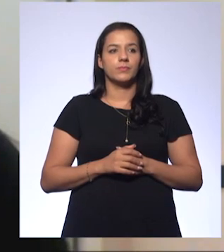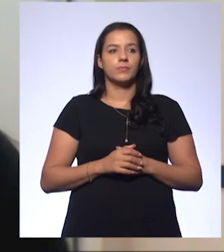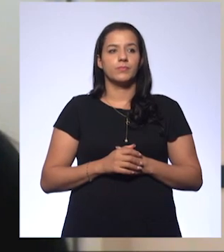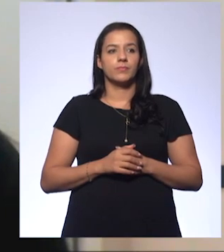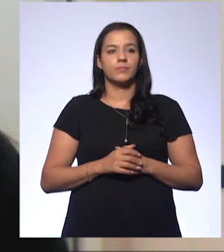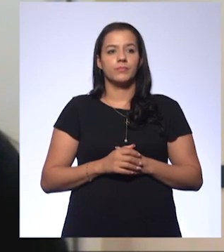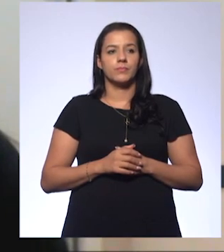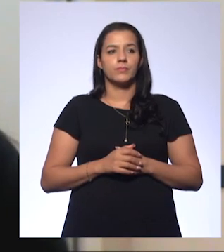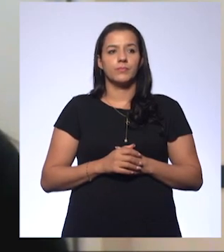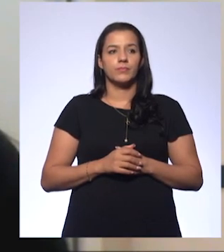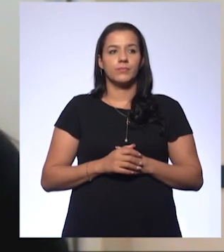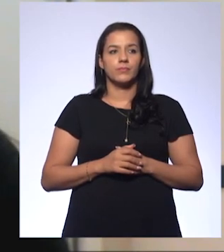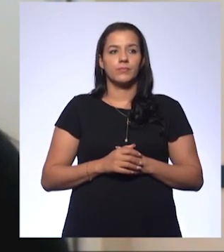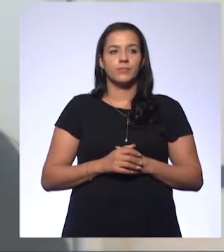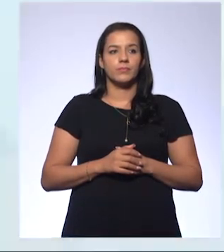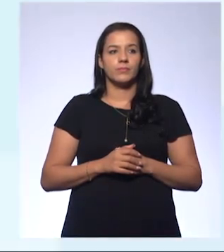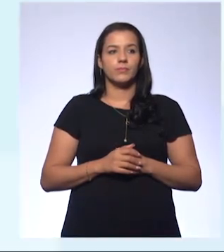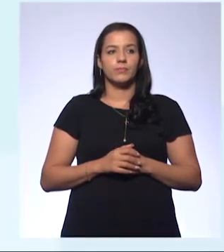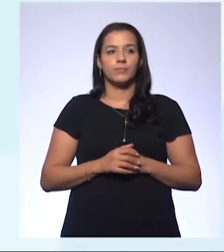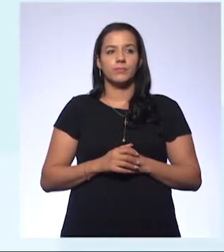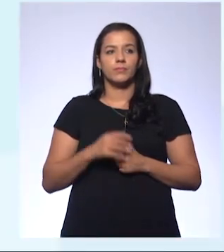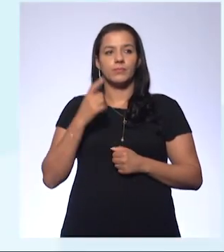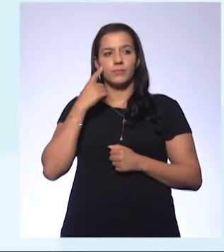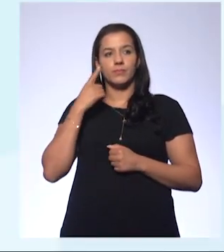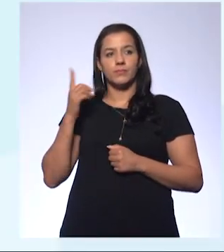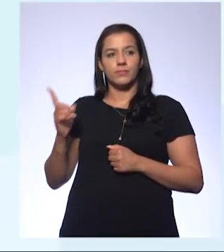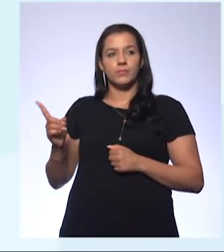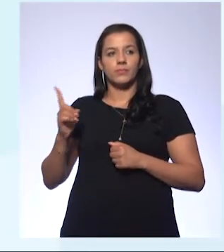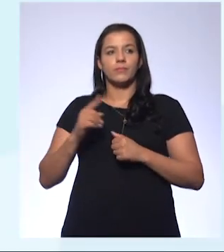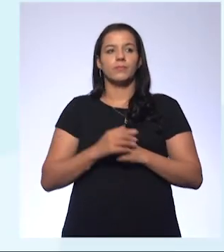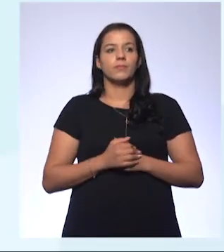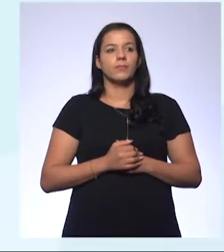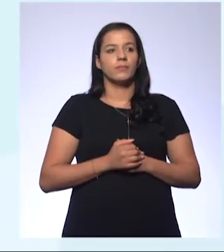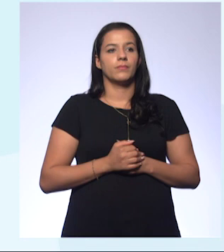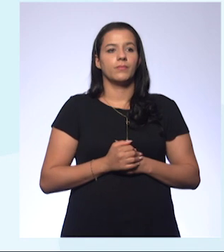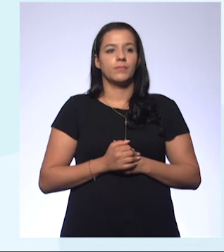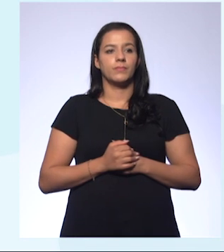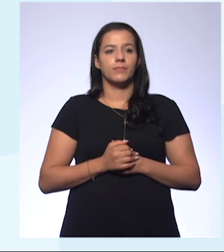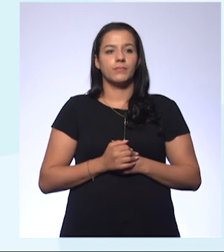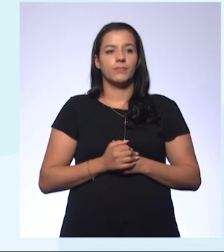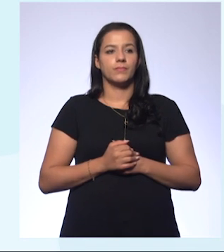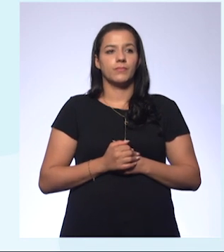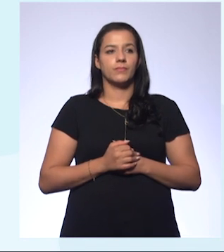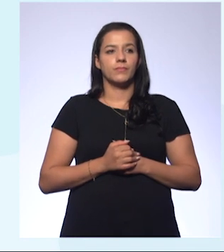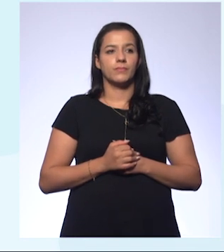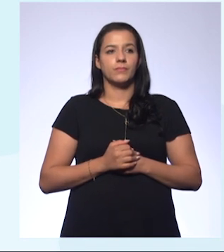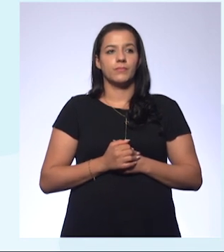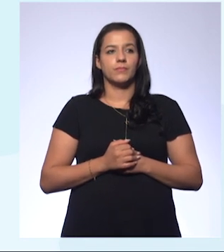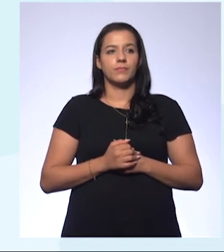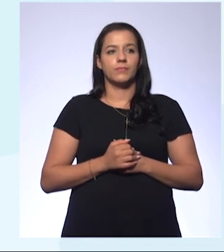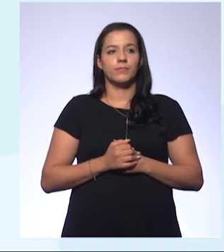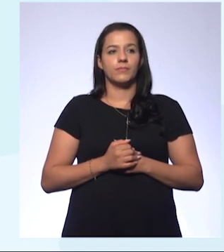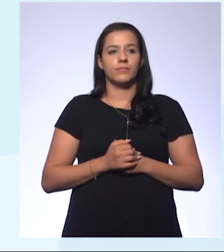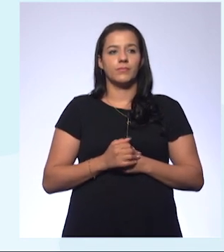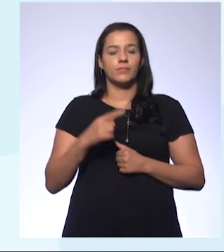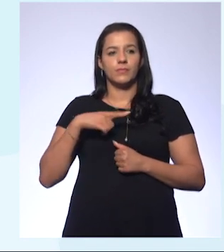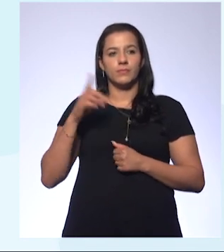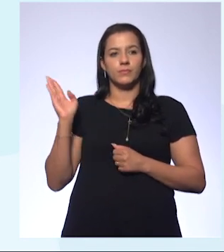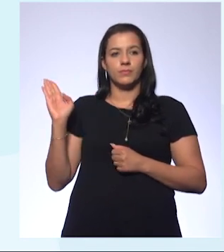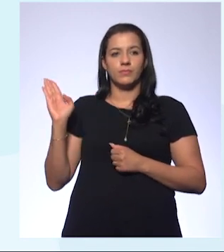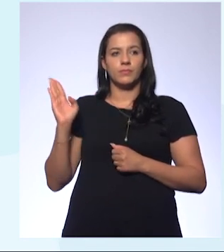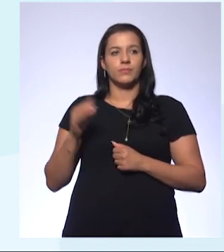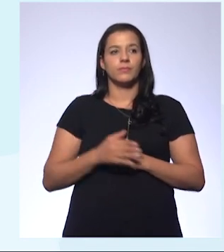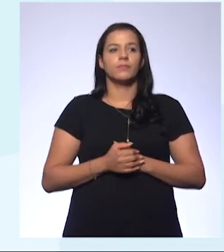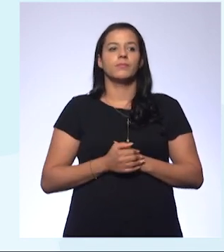gente. Retomando. Isso. Isso. Não, um penúltimo, perdão, penúltimo. Retomando. Retomada.